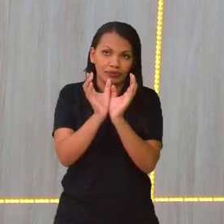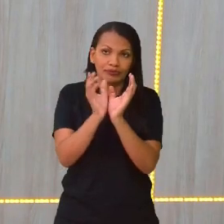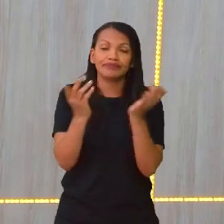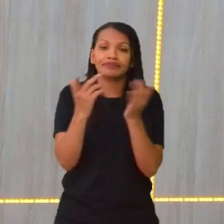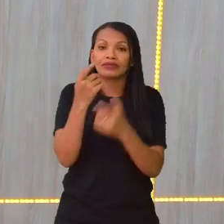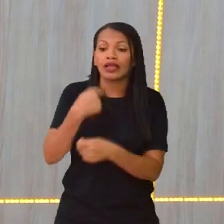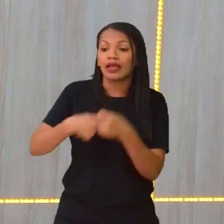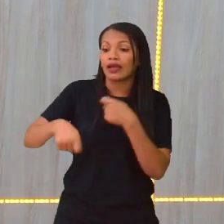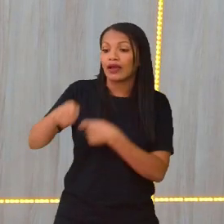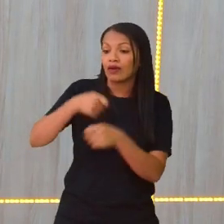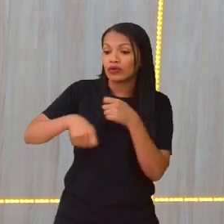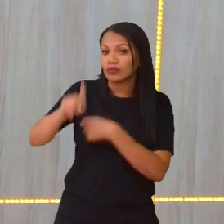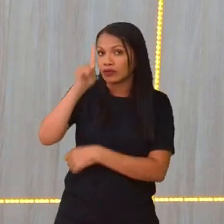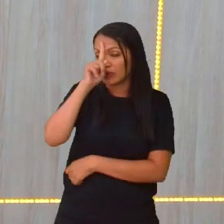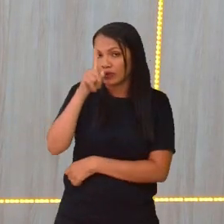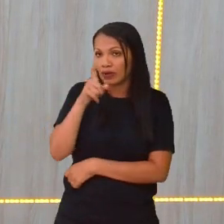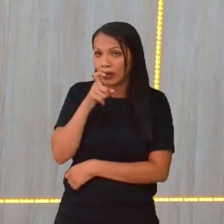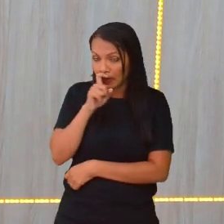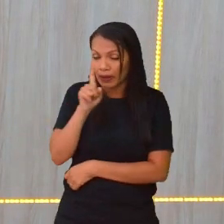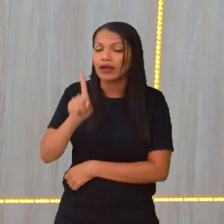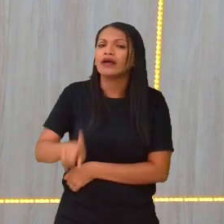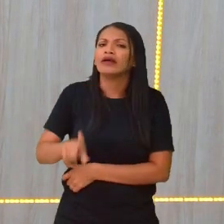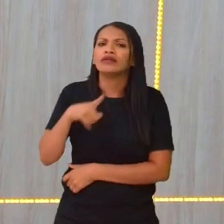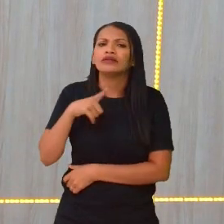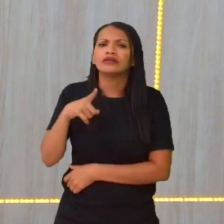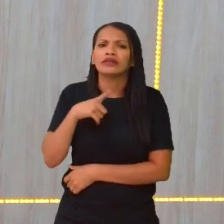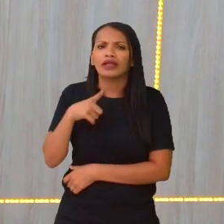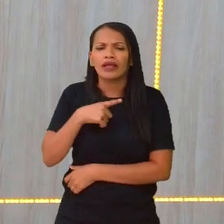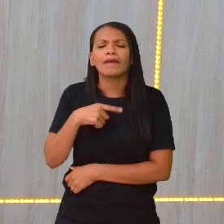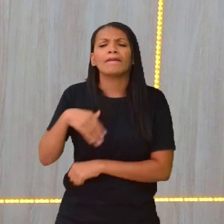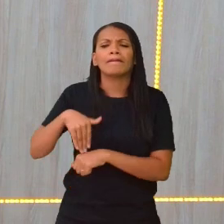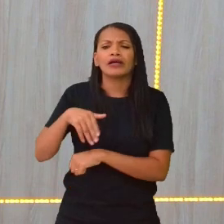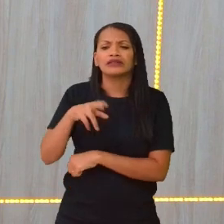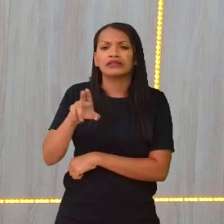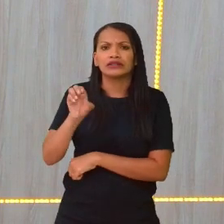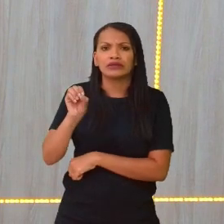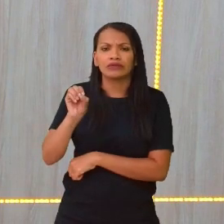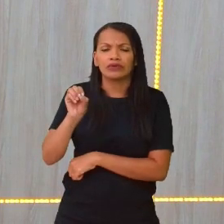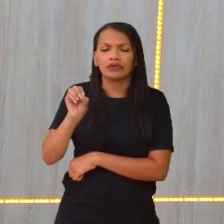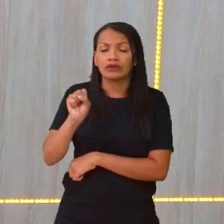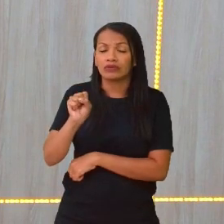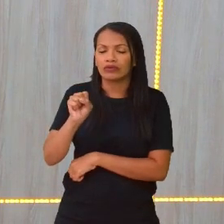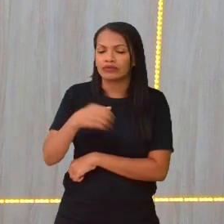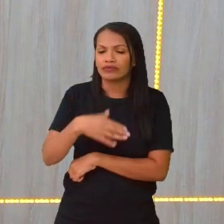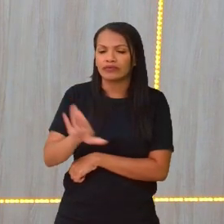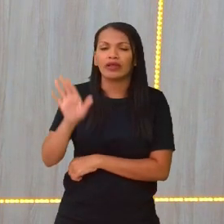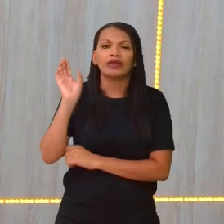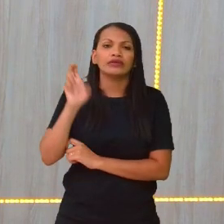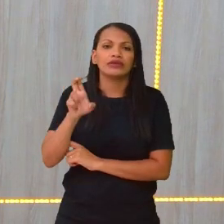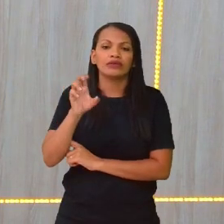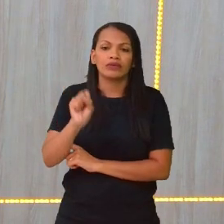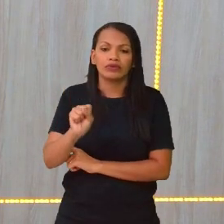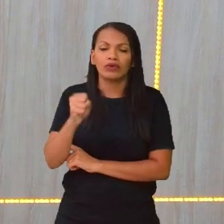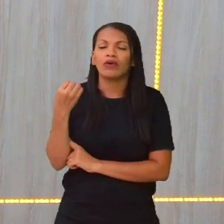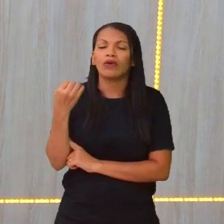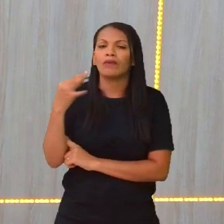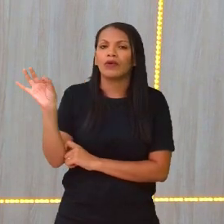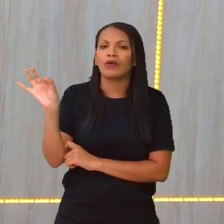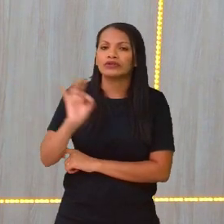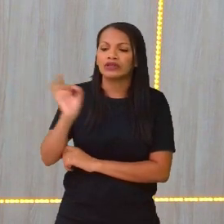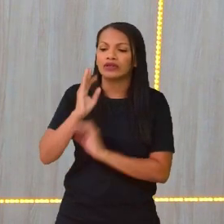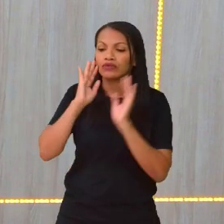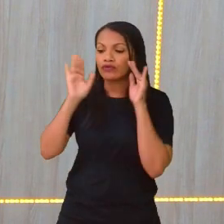economia do Catar, do Catar, ela tem mais de 58% das exportações voltadas para petróleo.